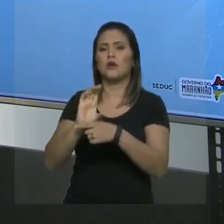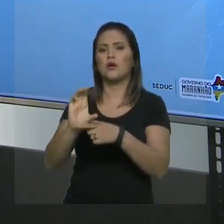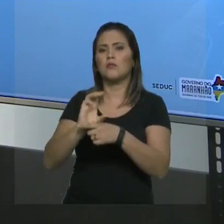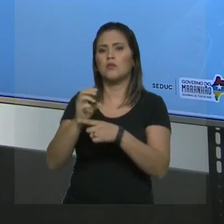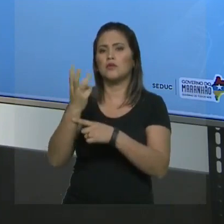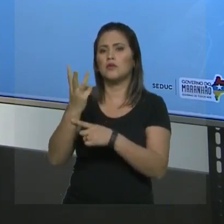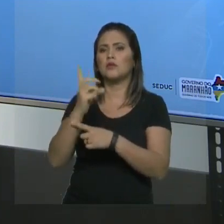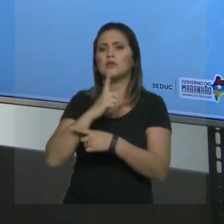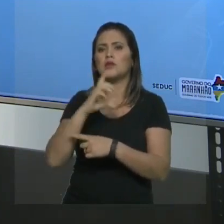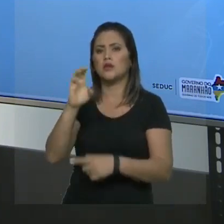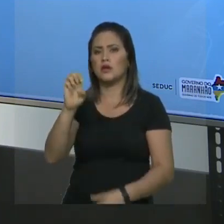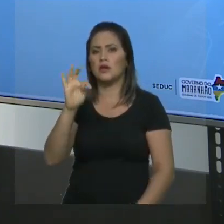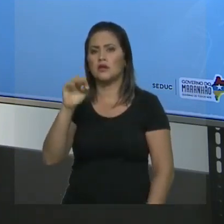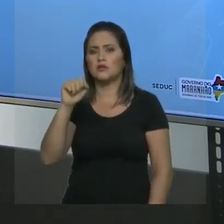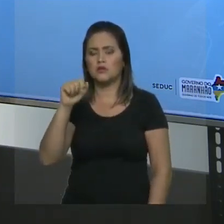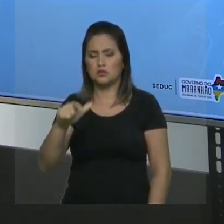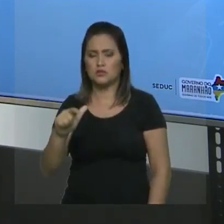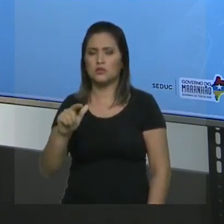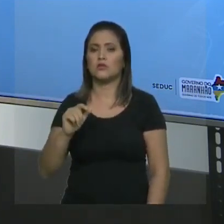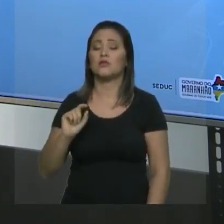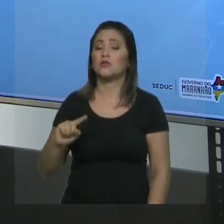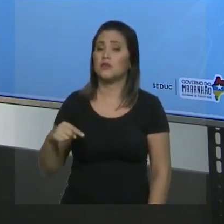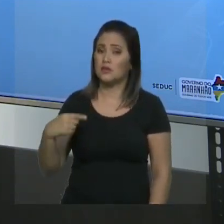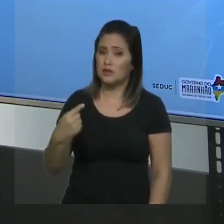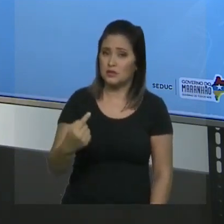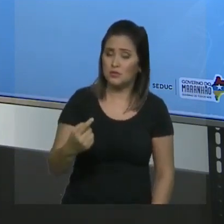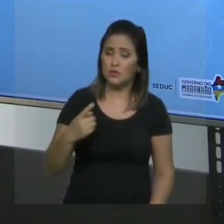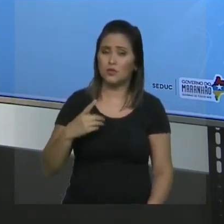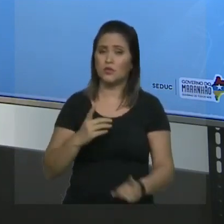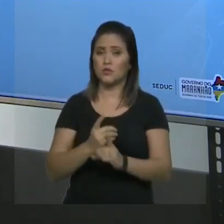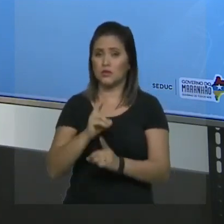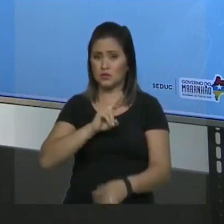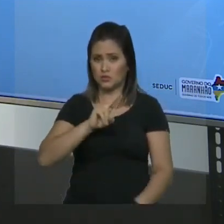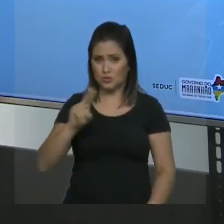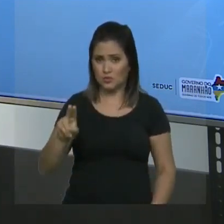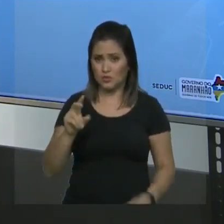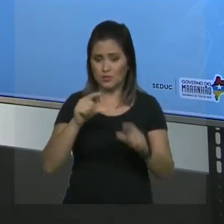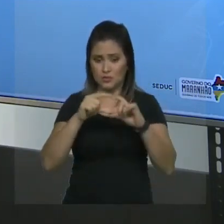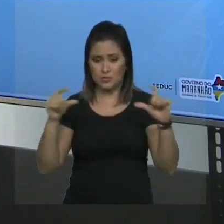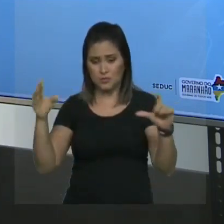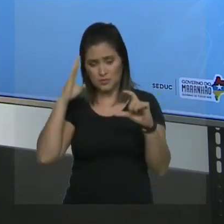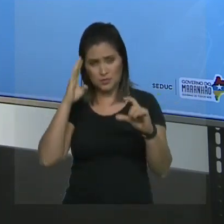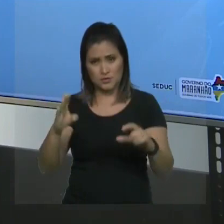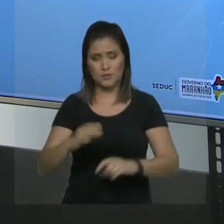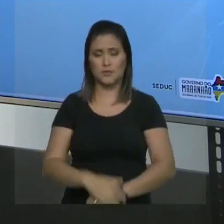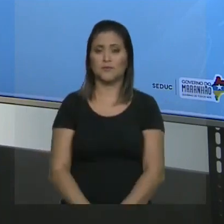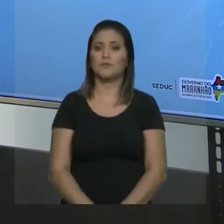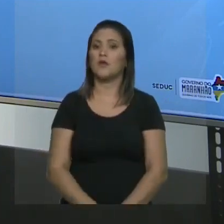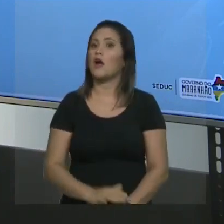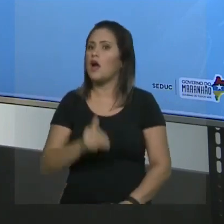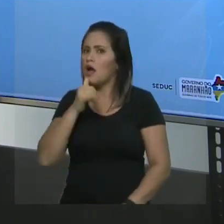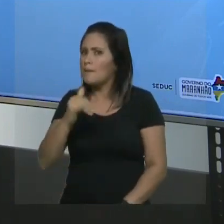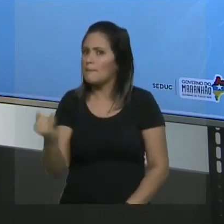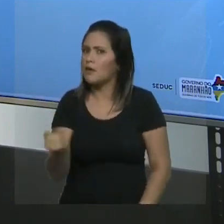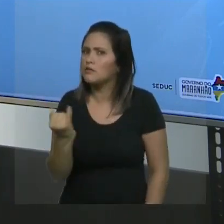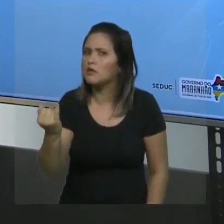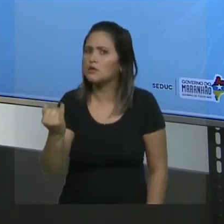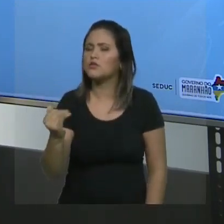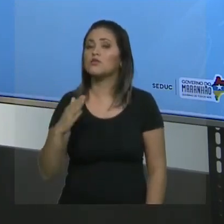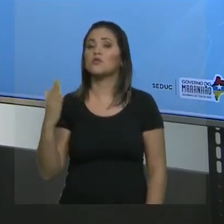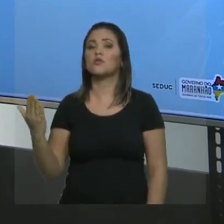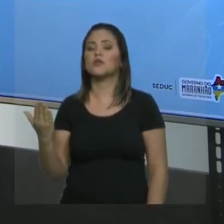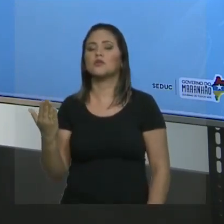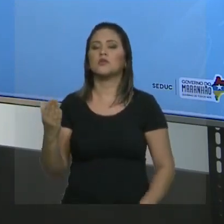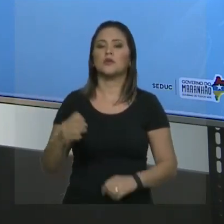cadeia principal, você vai dar o nome da cadeia principal. Ok? Há uma informação importante. Na hora de indicar os radicais, a